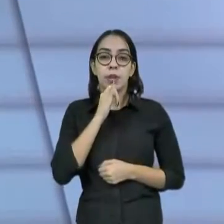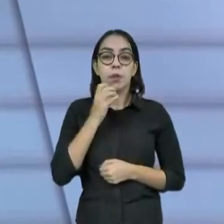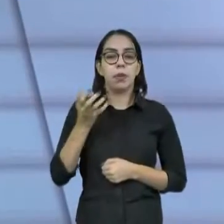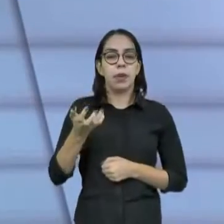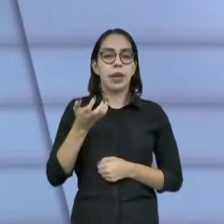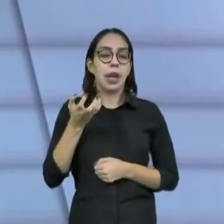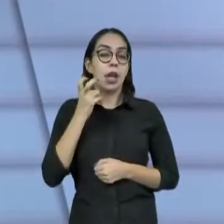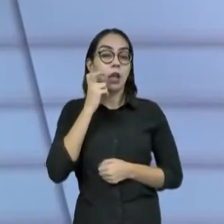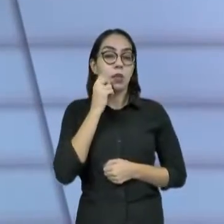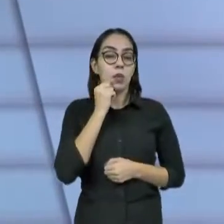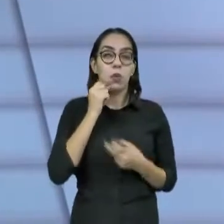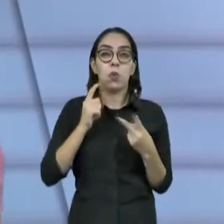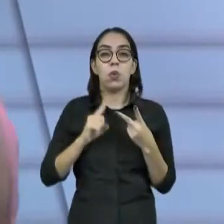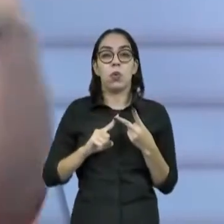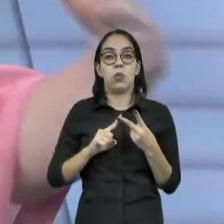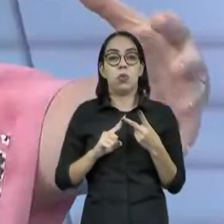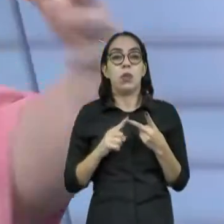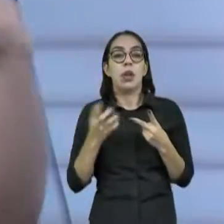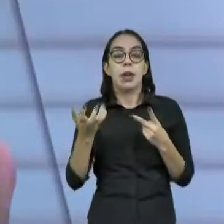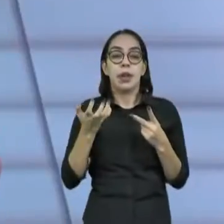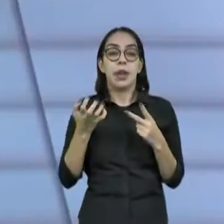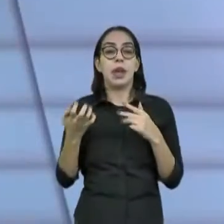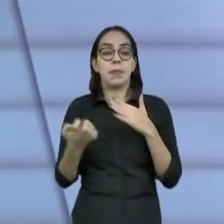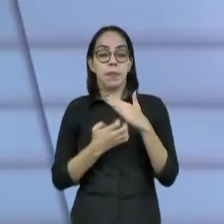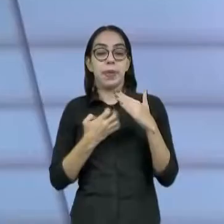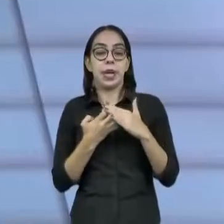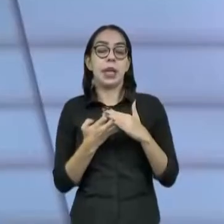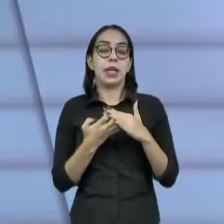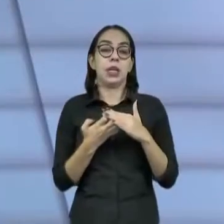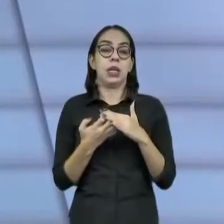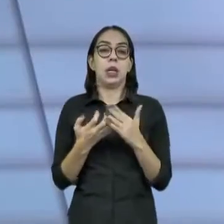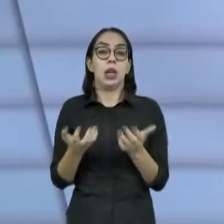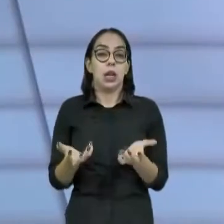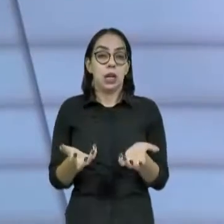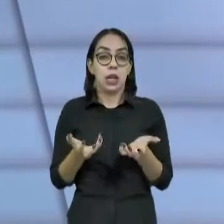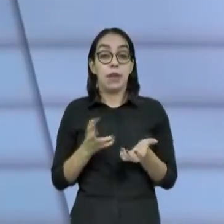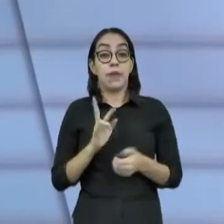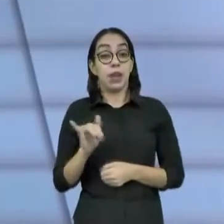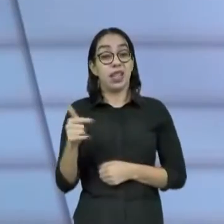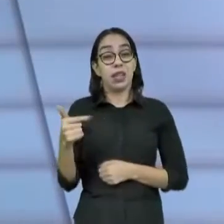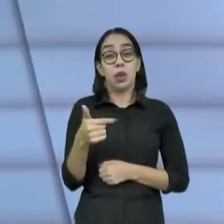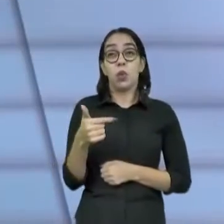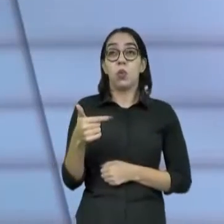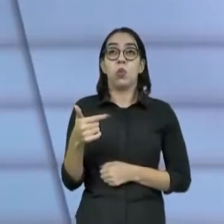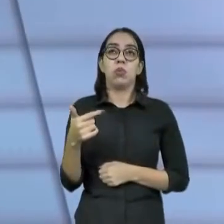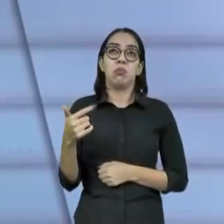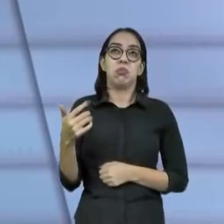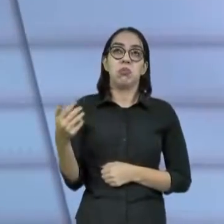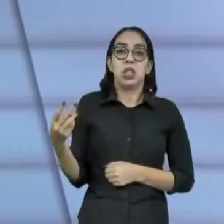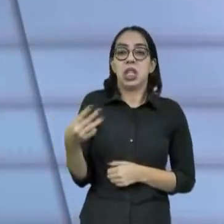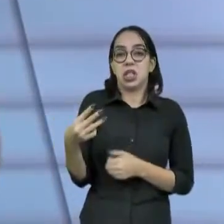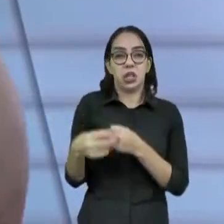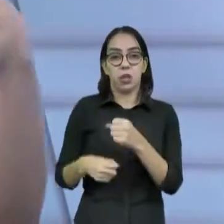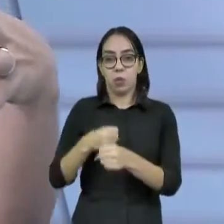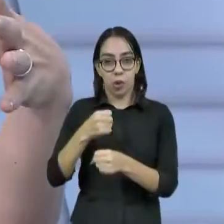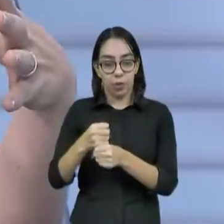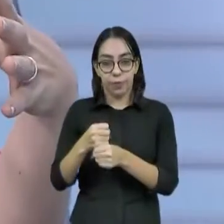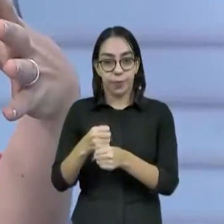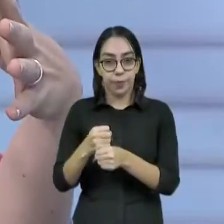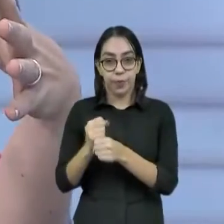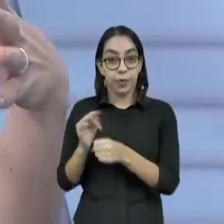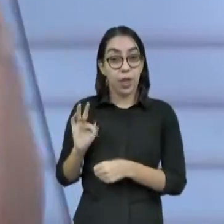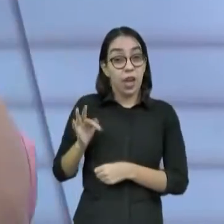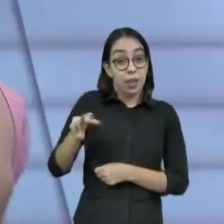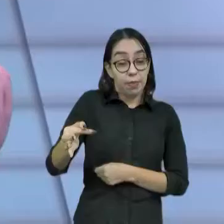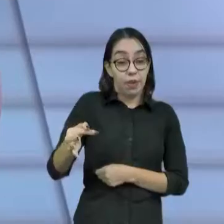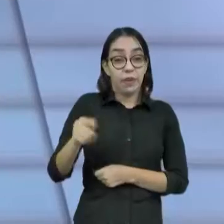estratégia de captação de investimentos para os negócios. Isso é algo que a gente vai tocar no segundo ou terceiro ano do programa. Que nesse momento é